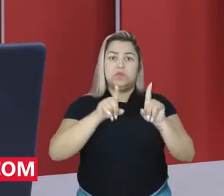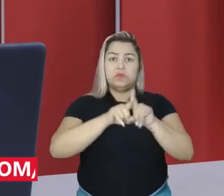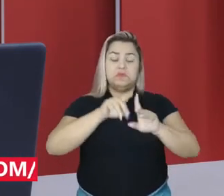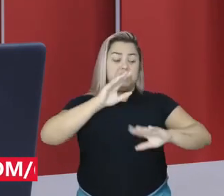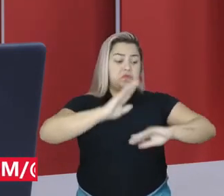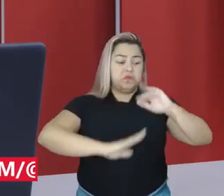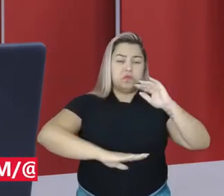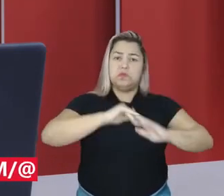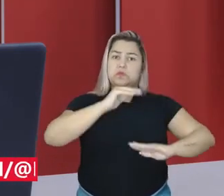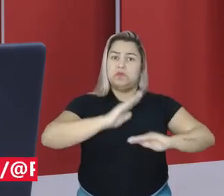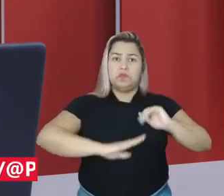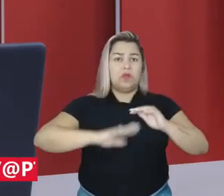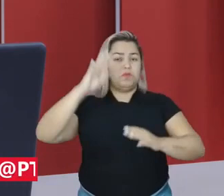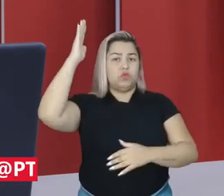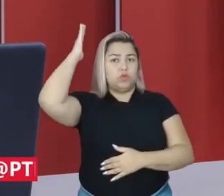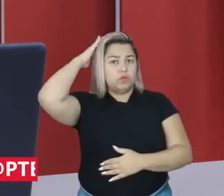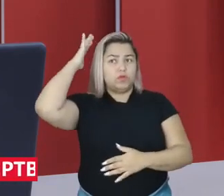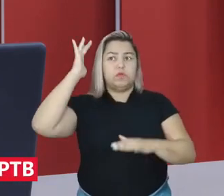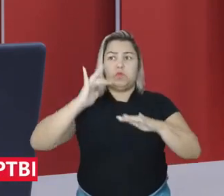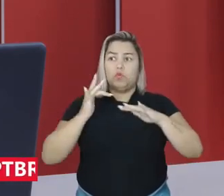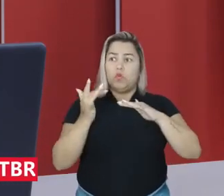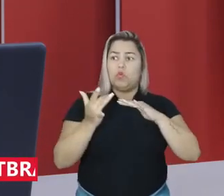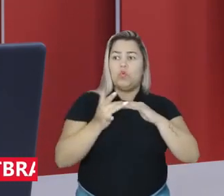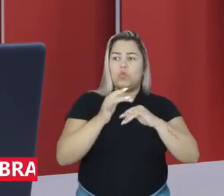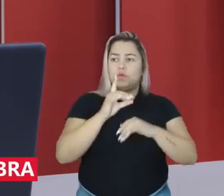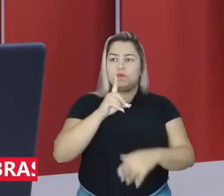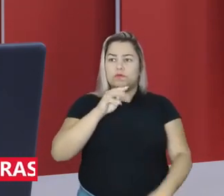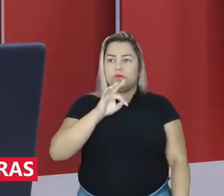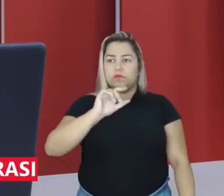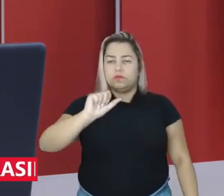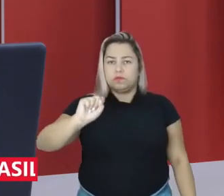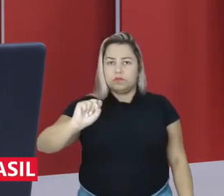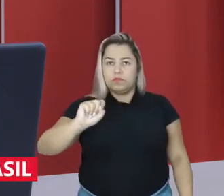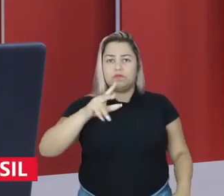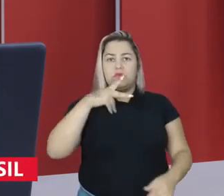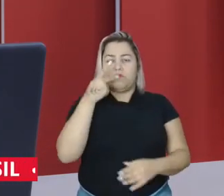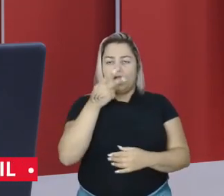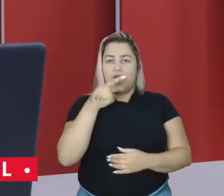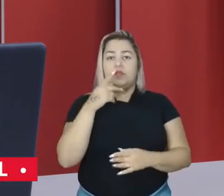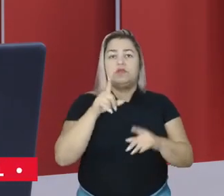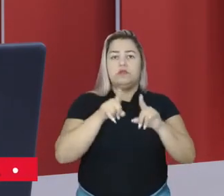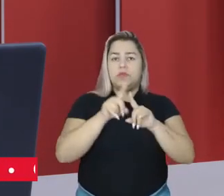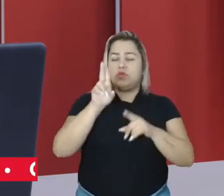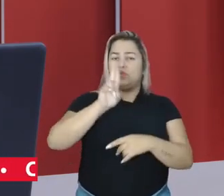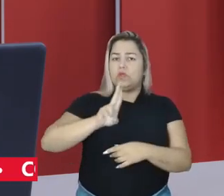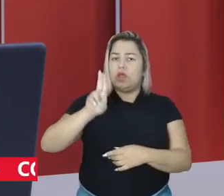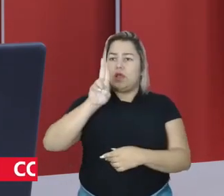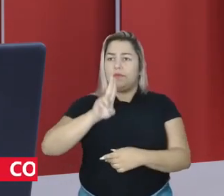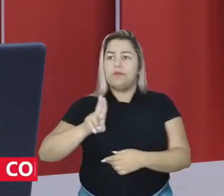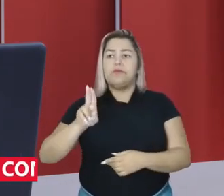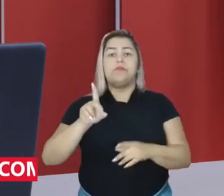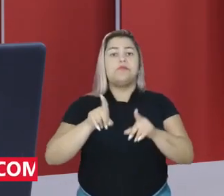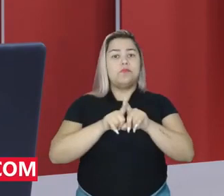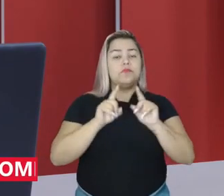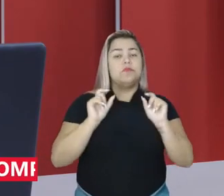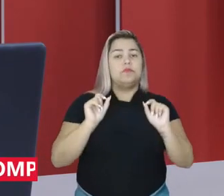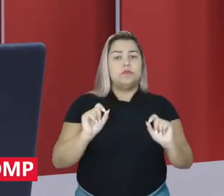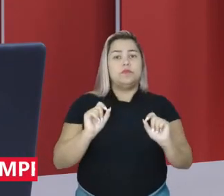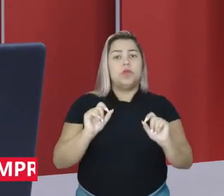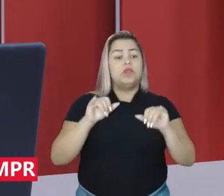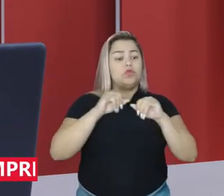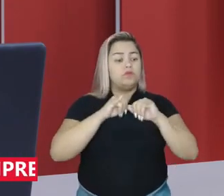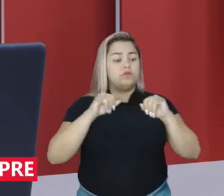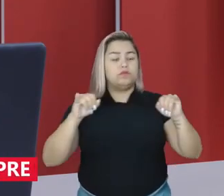práticas abusivas das plataformas digitais, como essas que eu acabei de mencionar, né, que usaram seus espaços privilegiados para